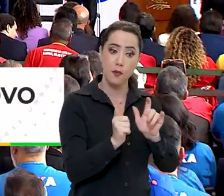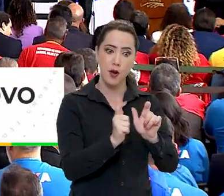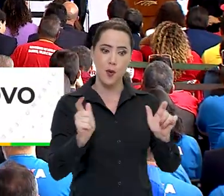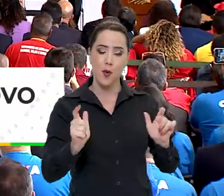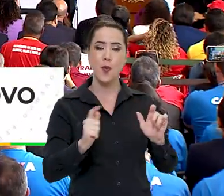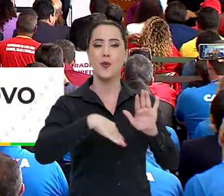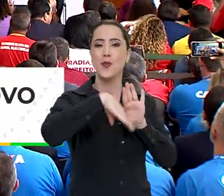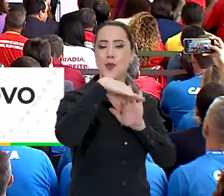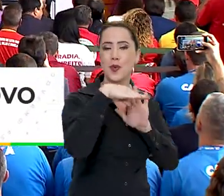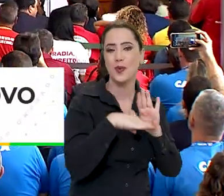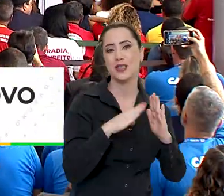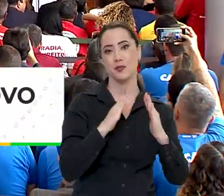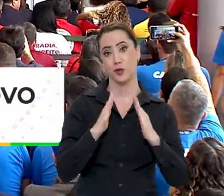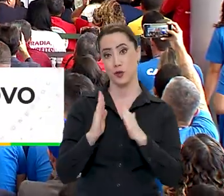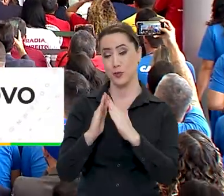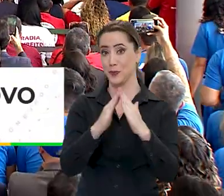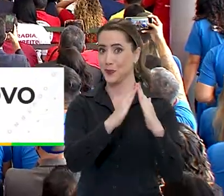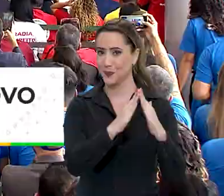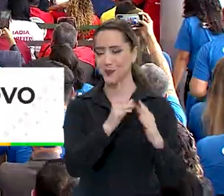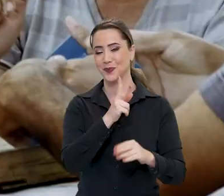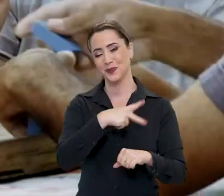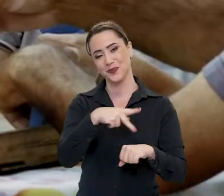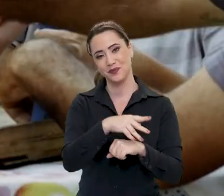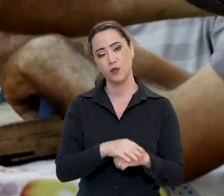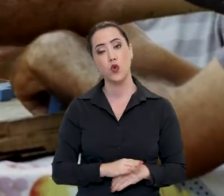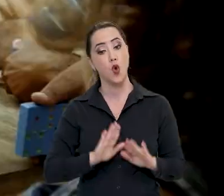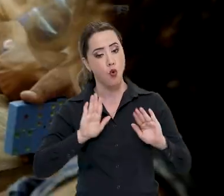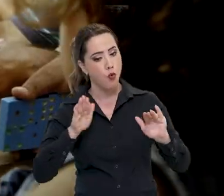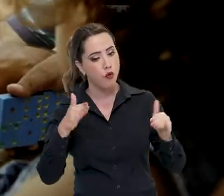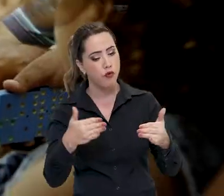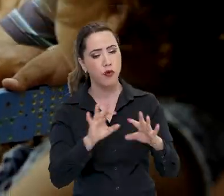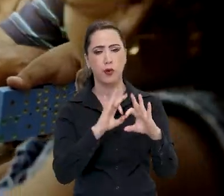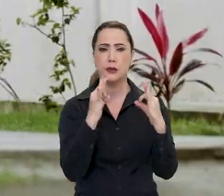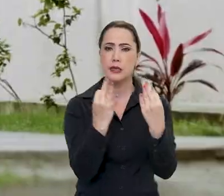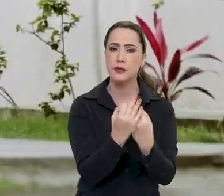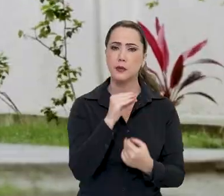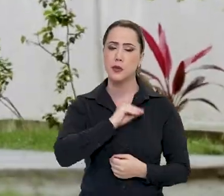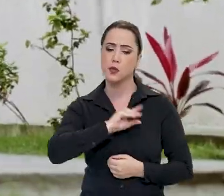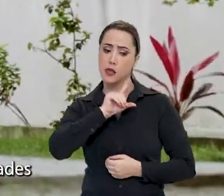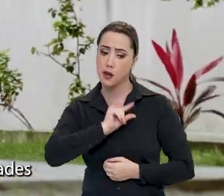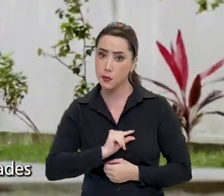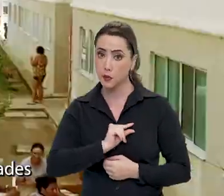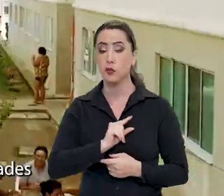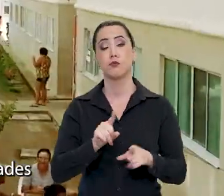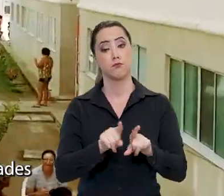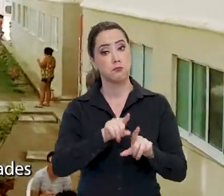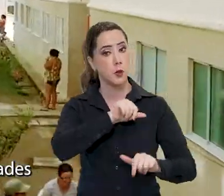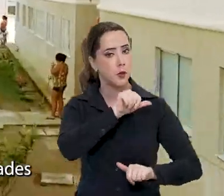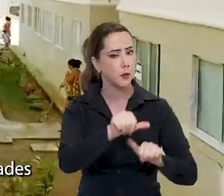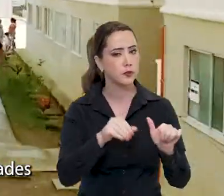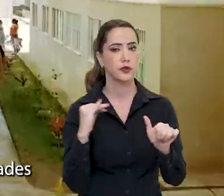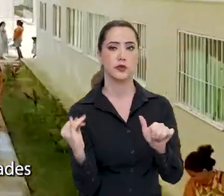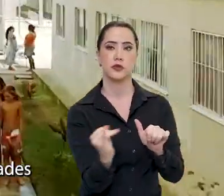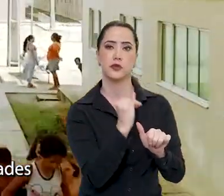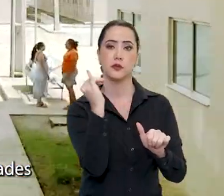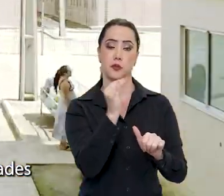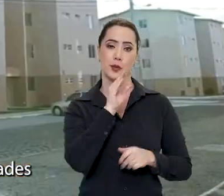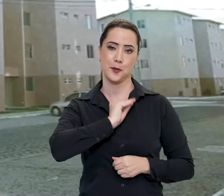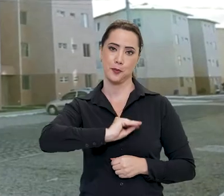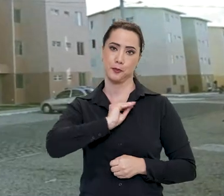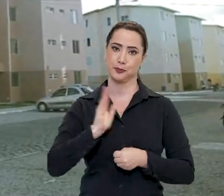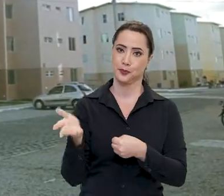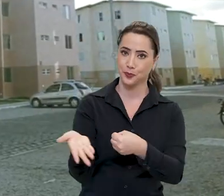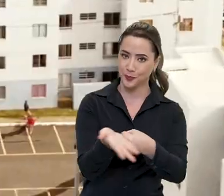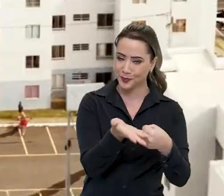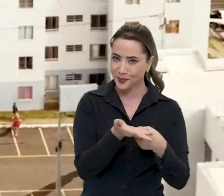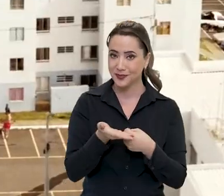para o maior programa habitacional do país. Além de focar nas famílias de baixa renda, as mudanças trazem mais oportunidades